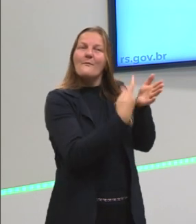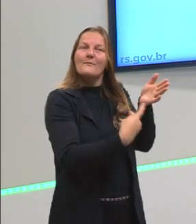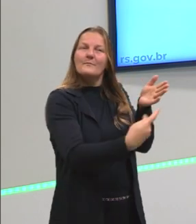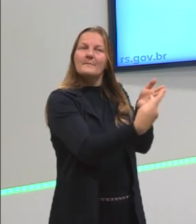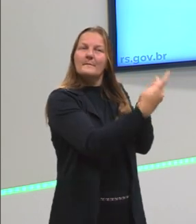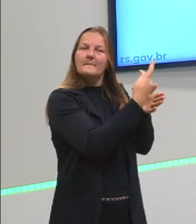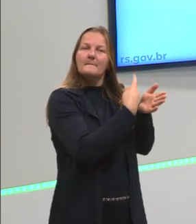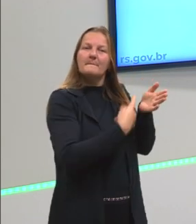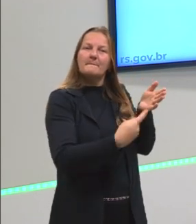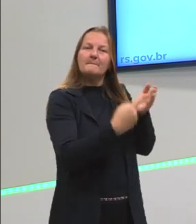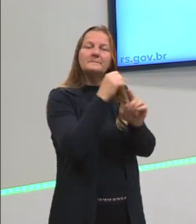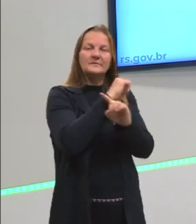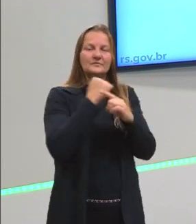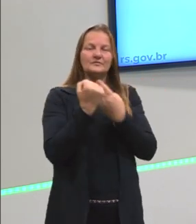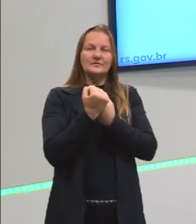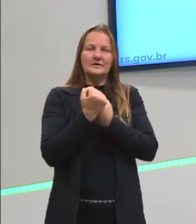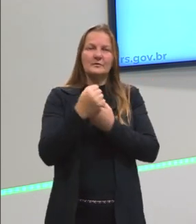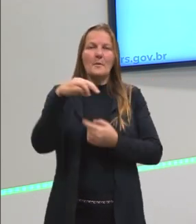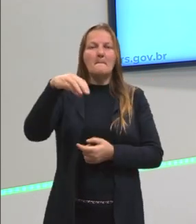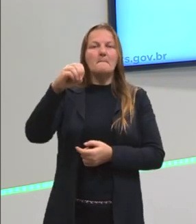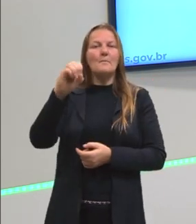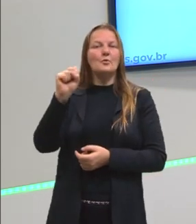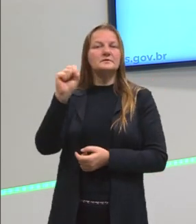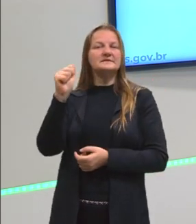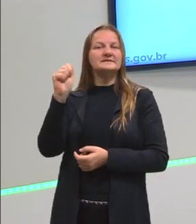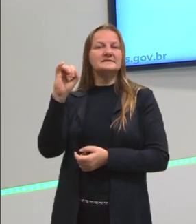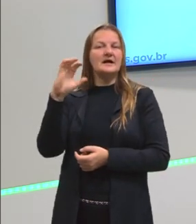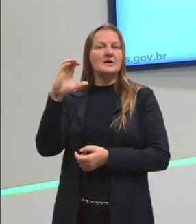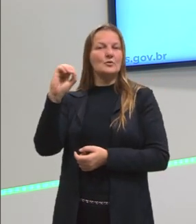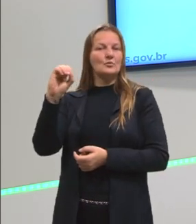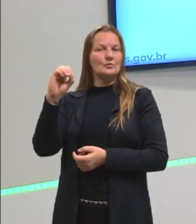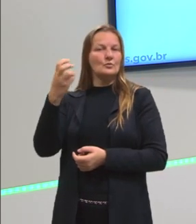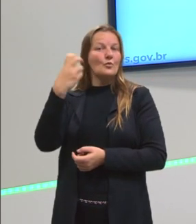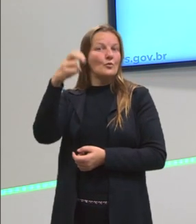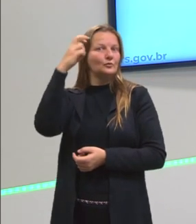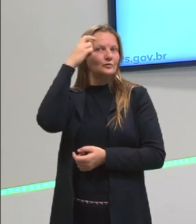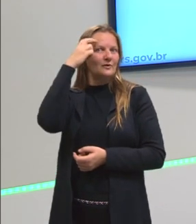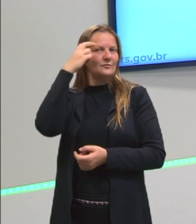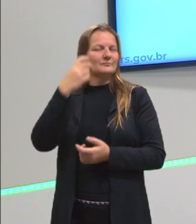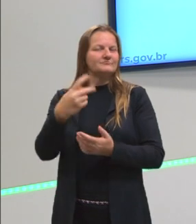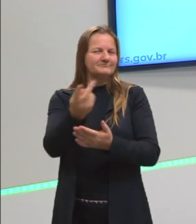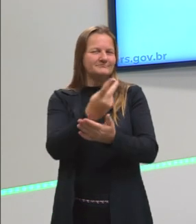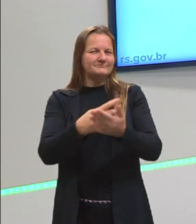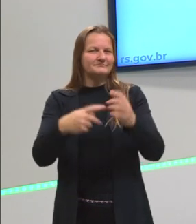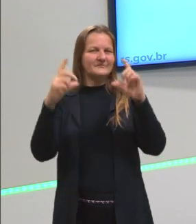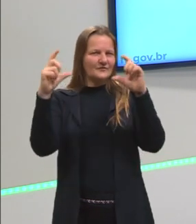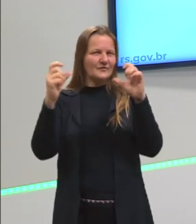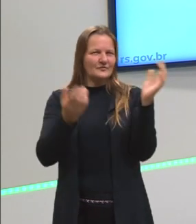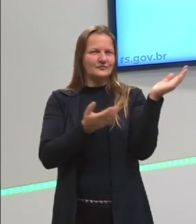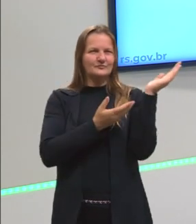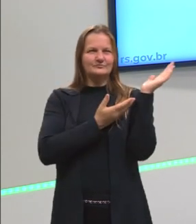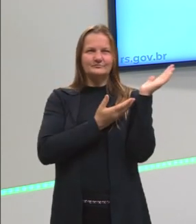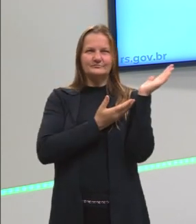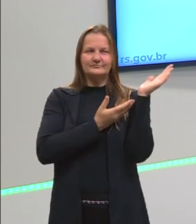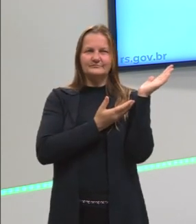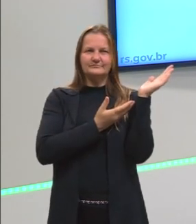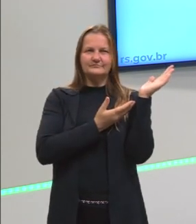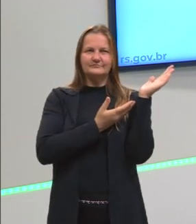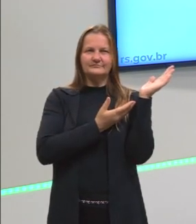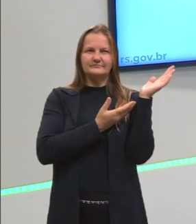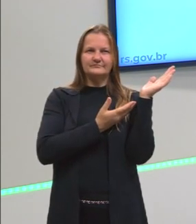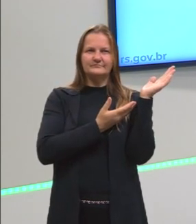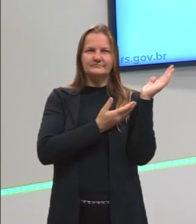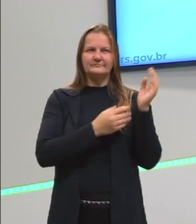A sociologia traz muito isso, né? Um mosaico cultural onde possamos nos interagir com as demais culturas brasileiras.